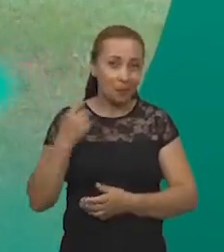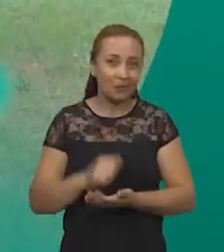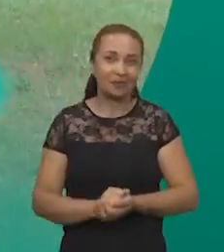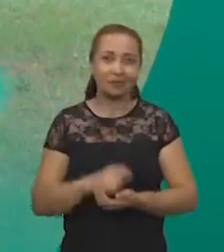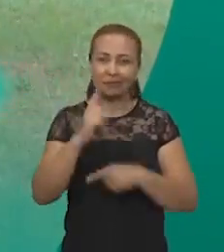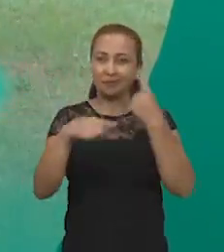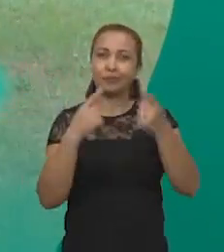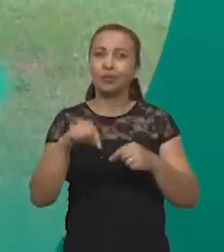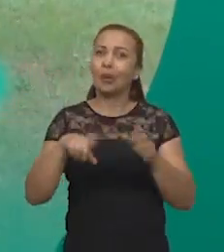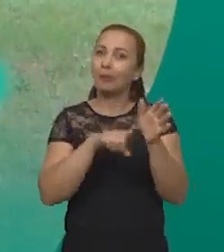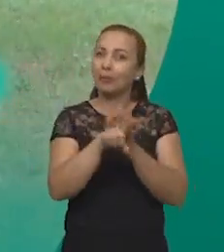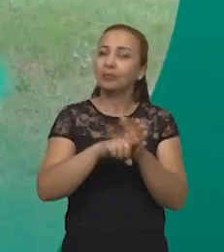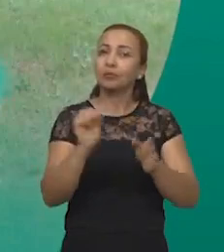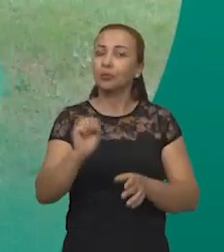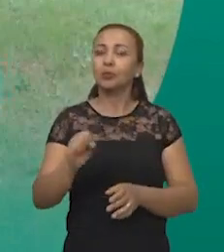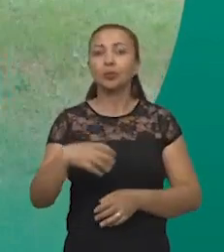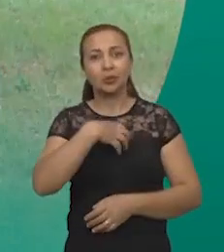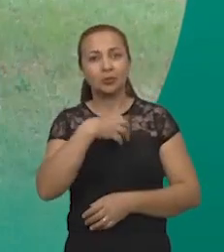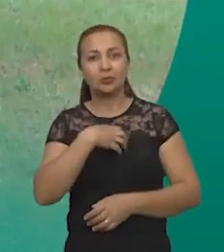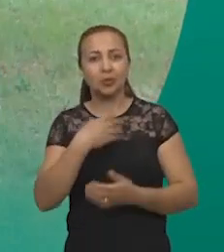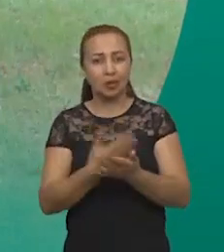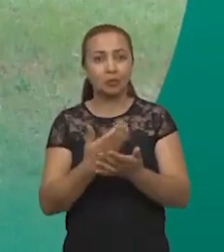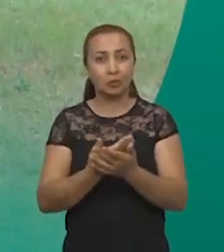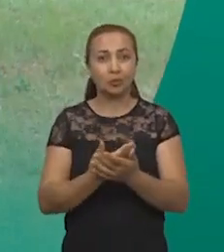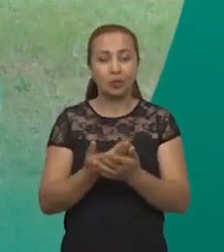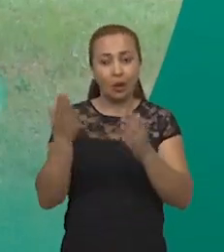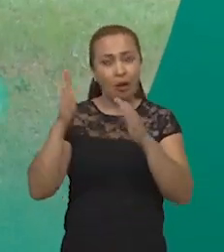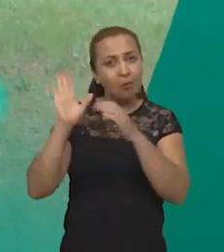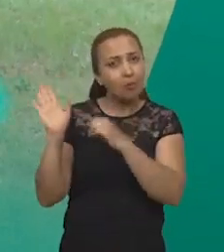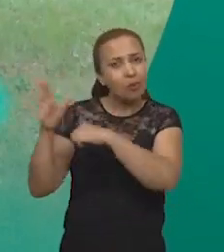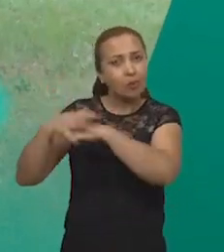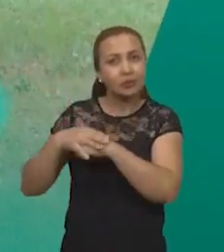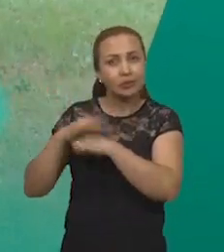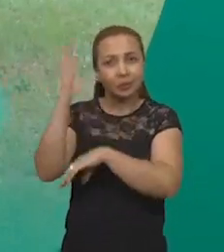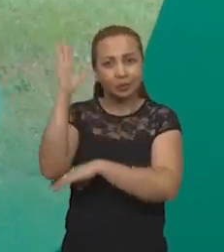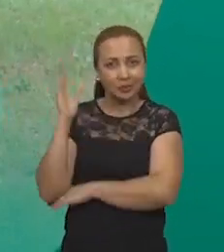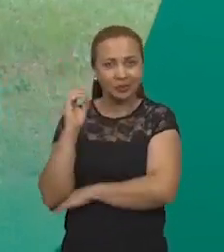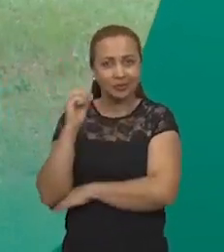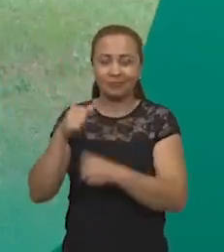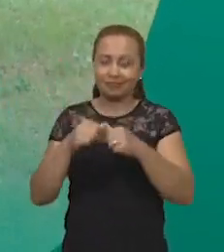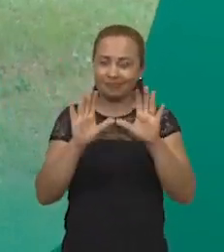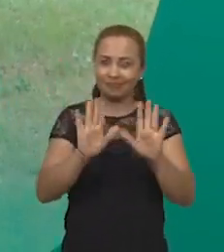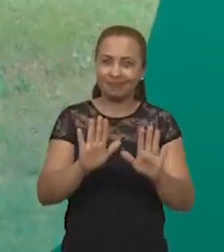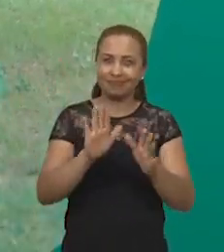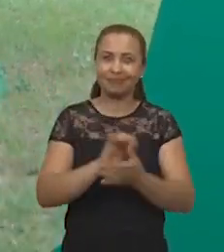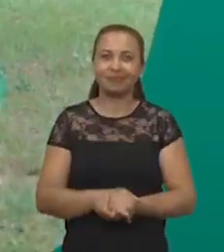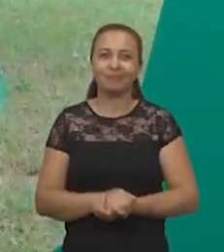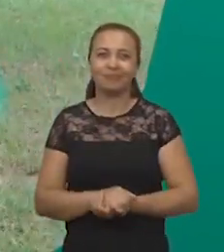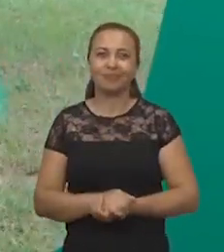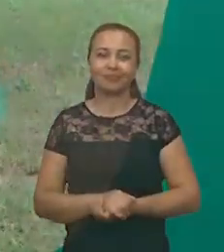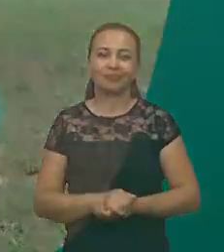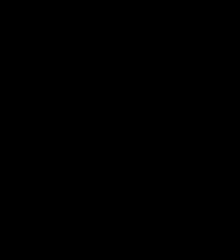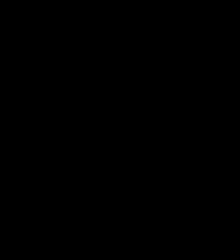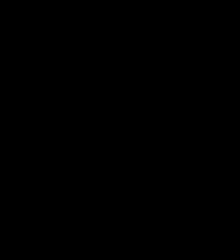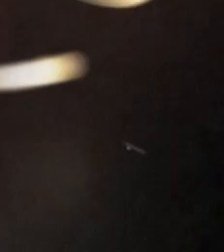E daqui a pouco, uma pesquisa no sul da Bahia estuda a conservação de espécies da Mata Atlântica. Fique com a gente!